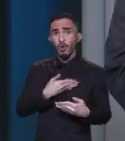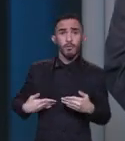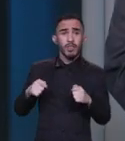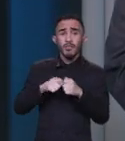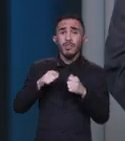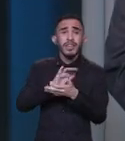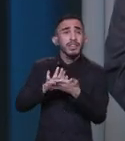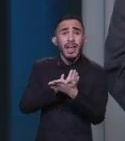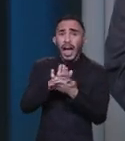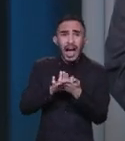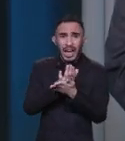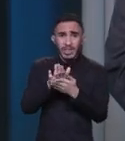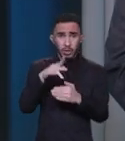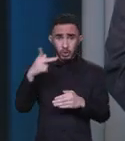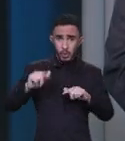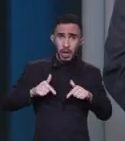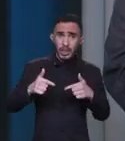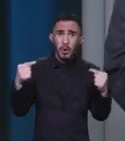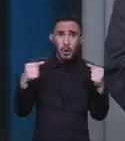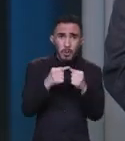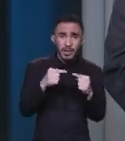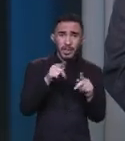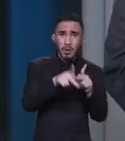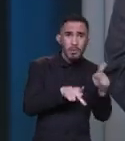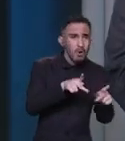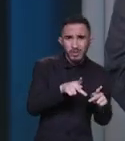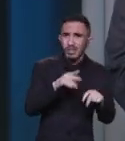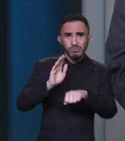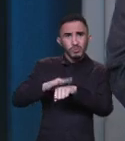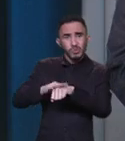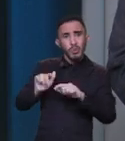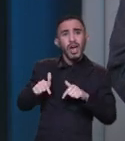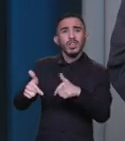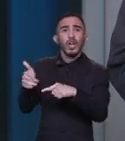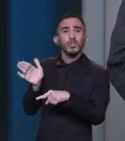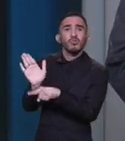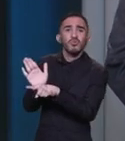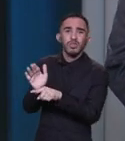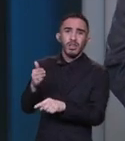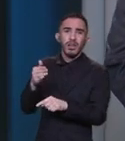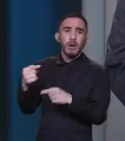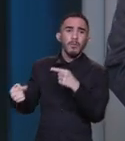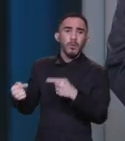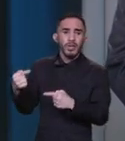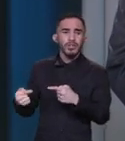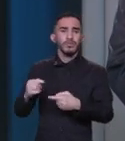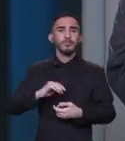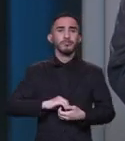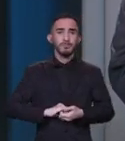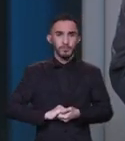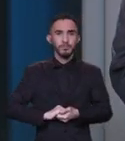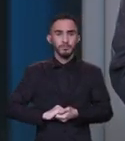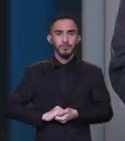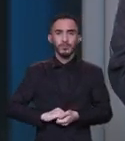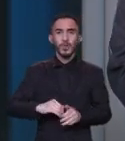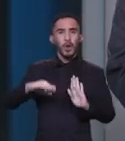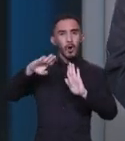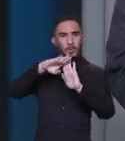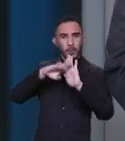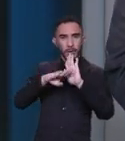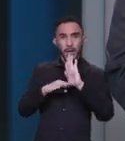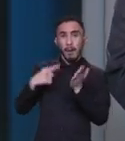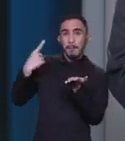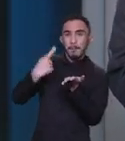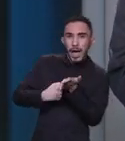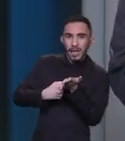governo não funciona para o povo, funciona para os políticos. Candidato, deixa eu te falar uma coisa. O Pacto RJ, quase